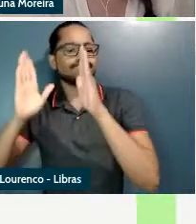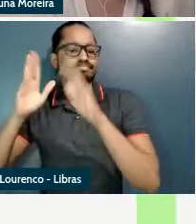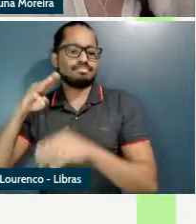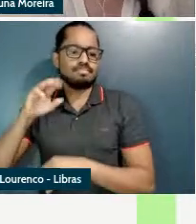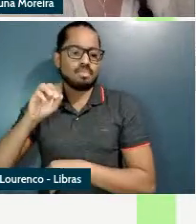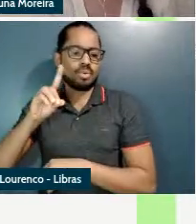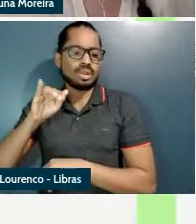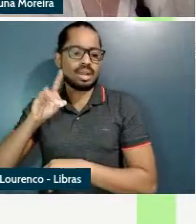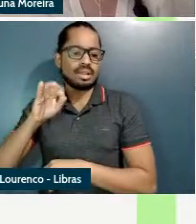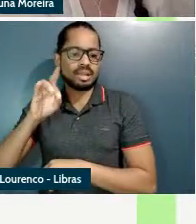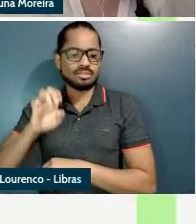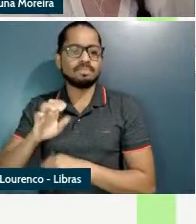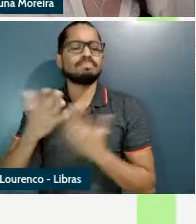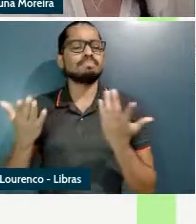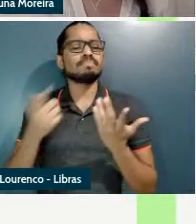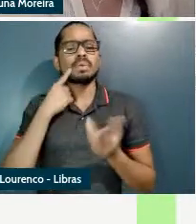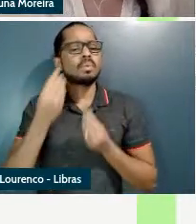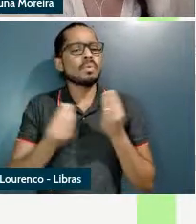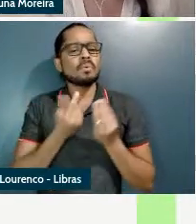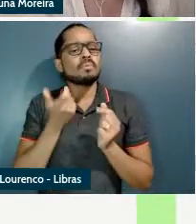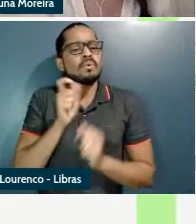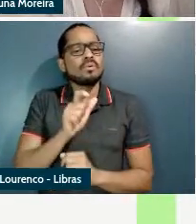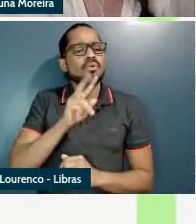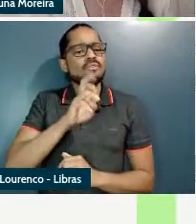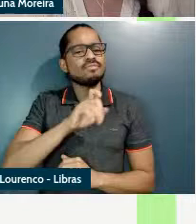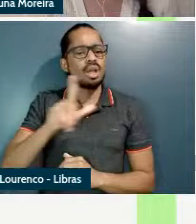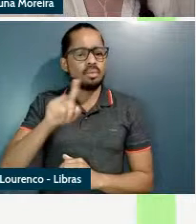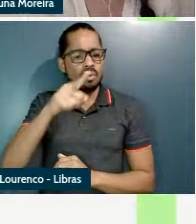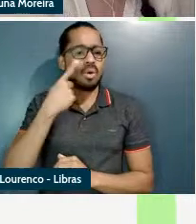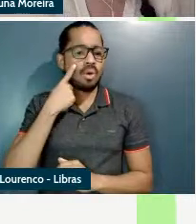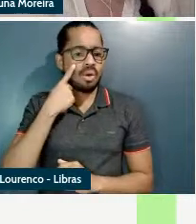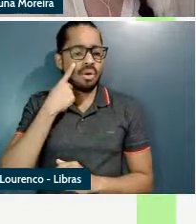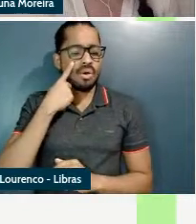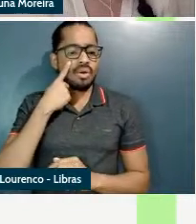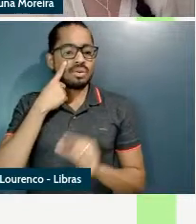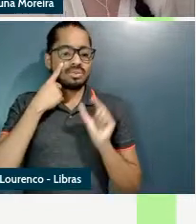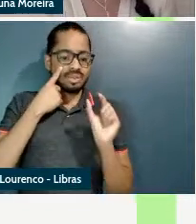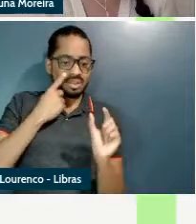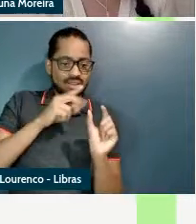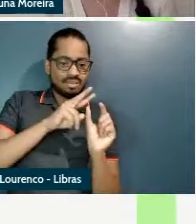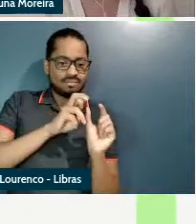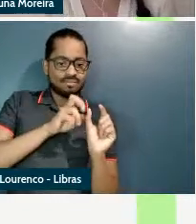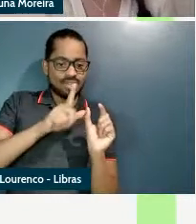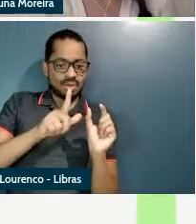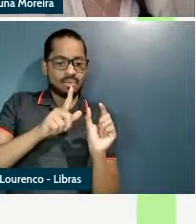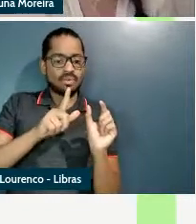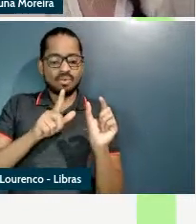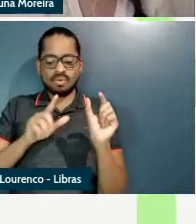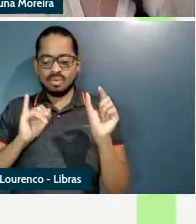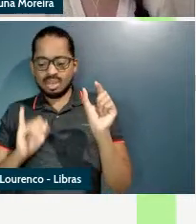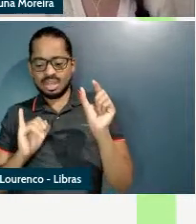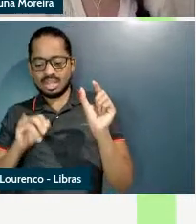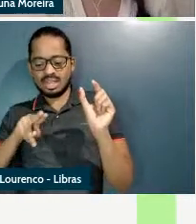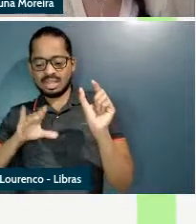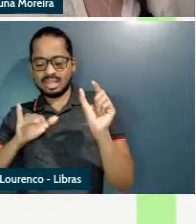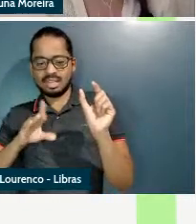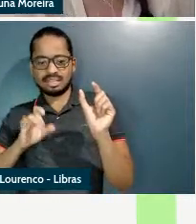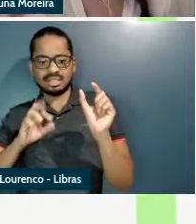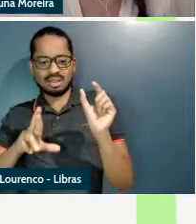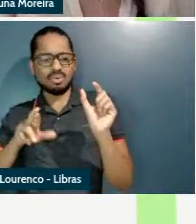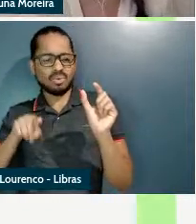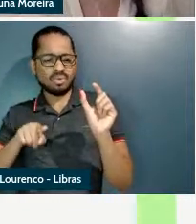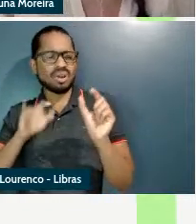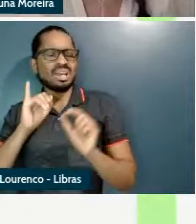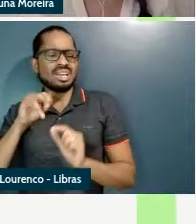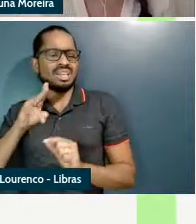nessa implementação se parece com isso o sufixo seleciona uma projeção não saturada do iniciador que é análogo à voz então